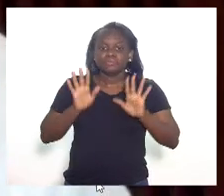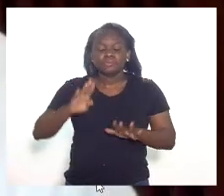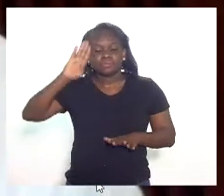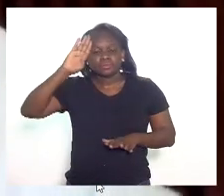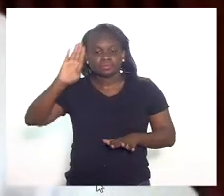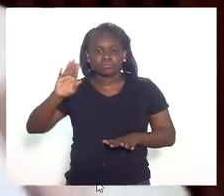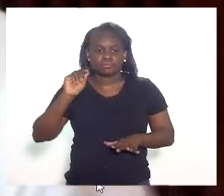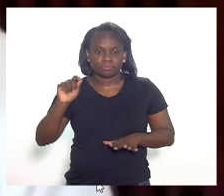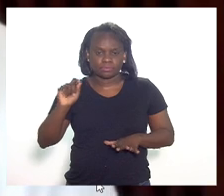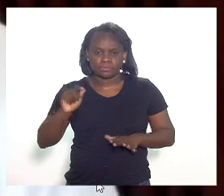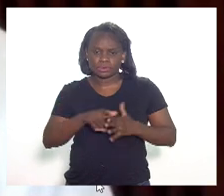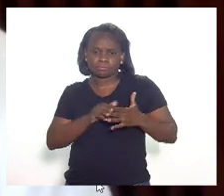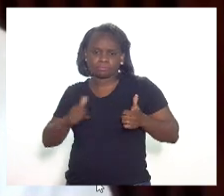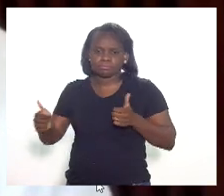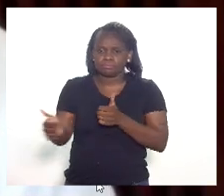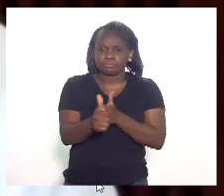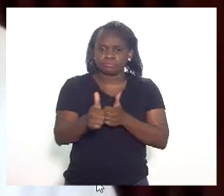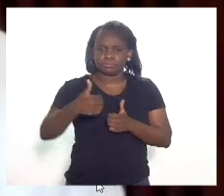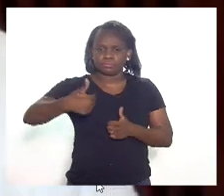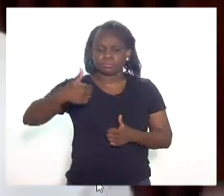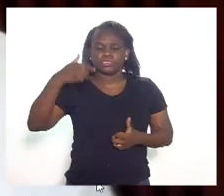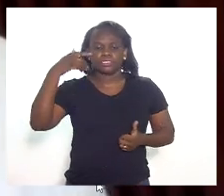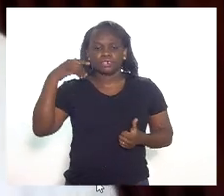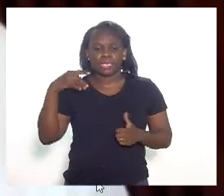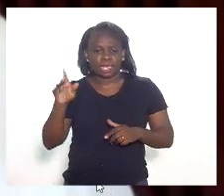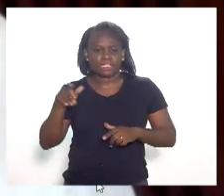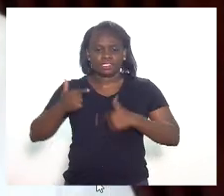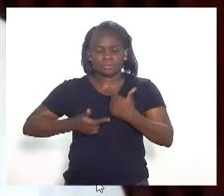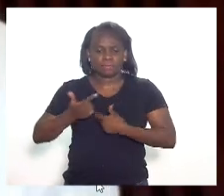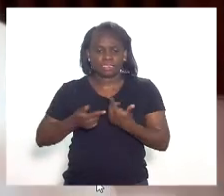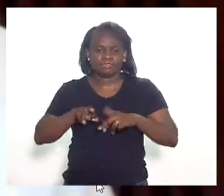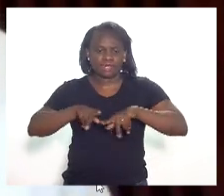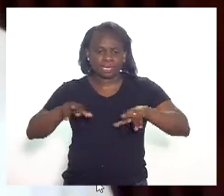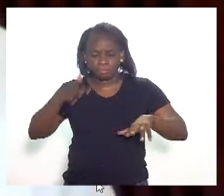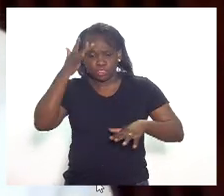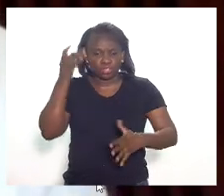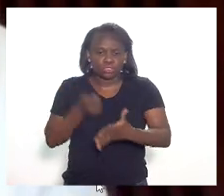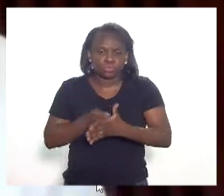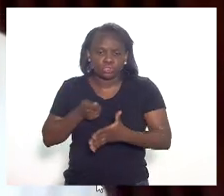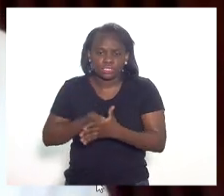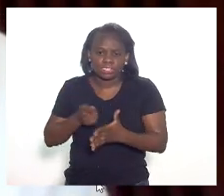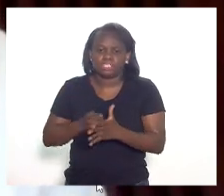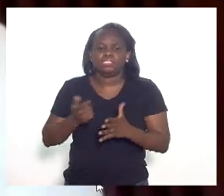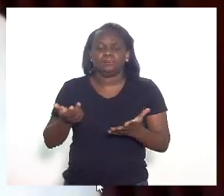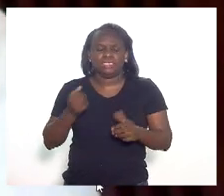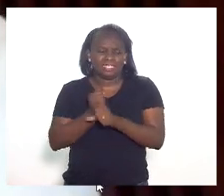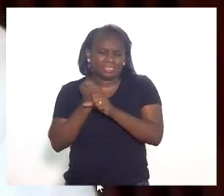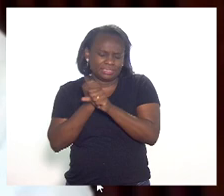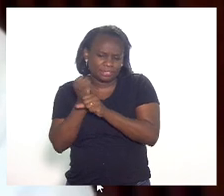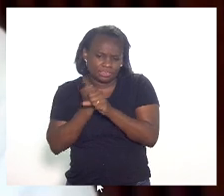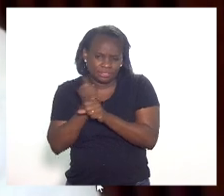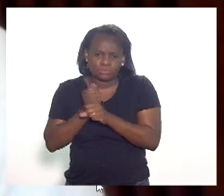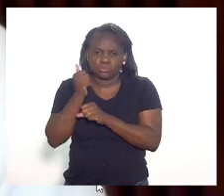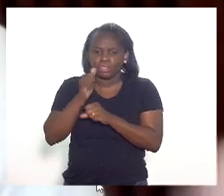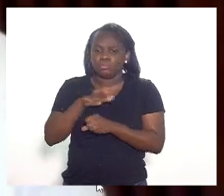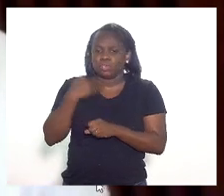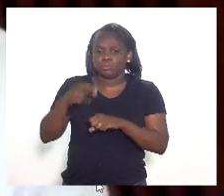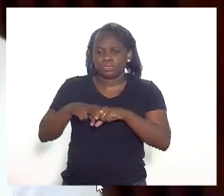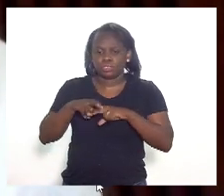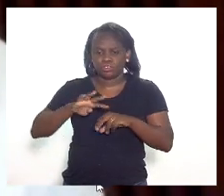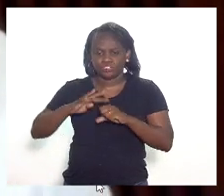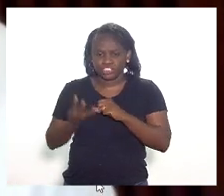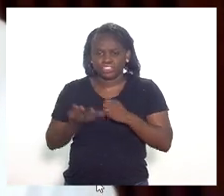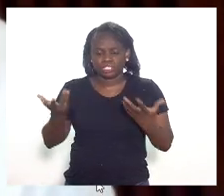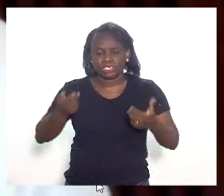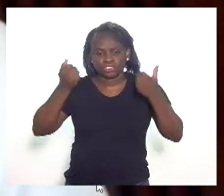sobretudo, no protagonismo que ela exerceu junto a tantos outros que lutam por essa causa há muitos anos. Ela faleceu de Covid, eu queria